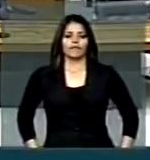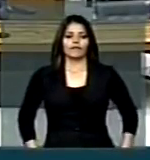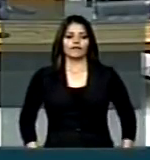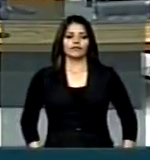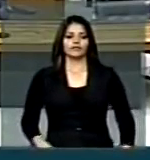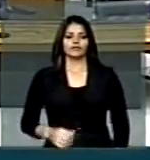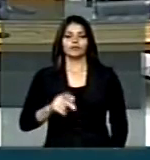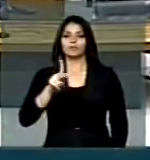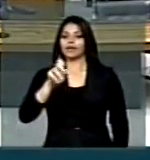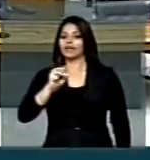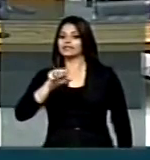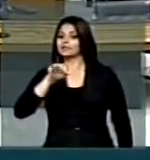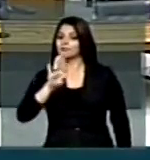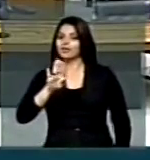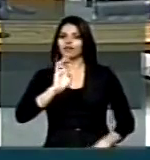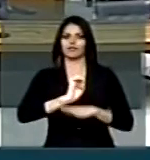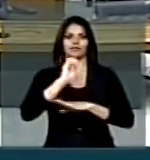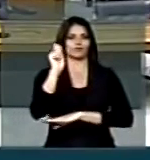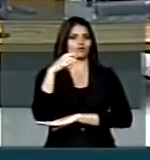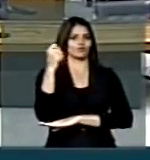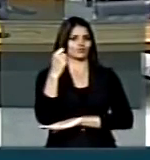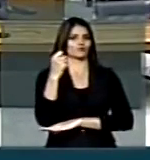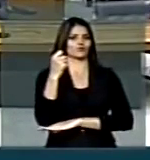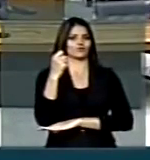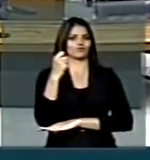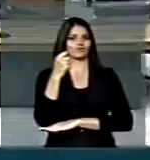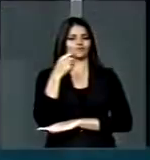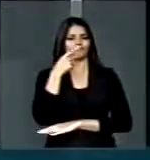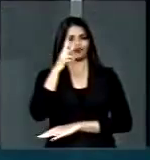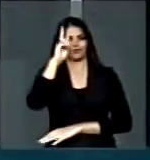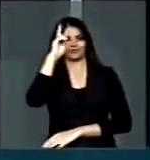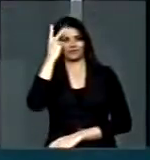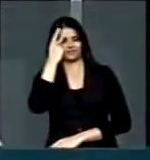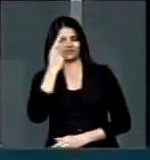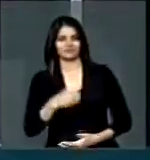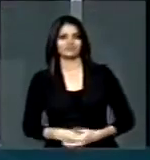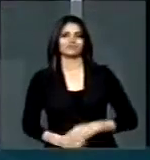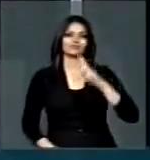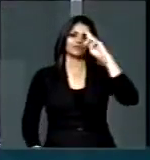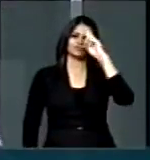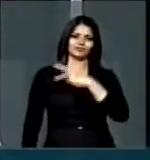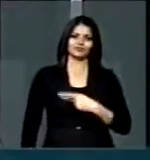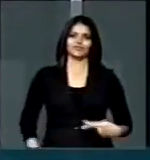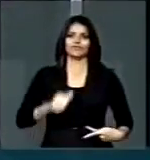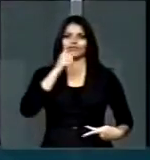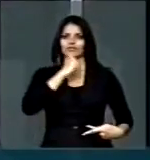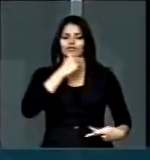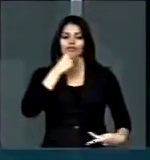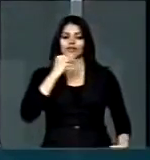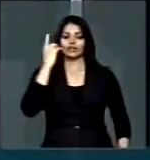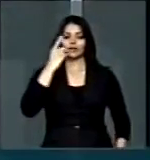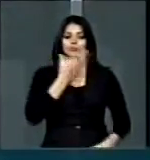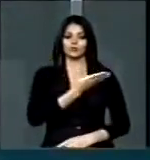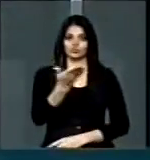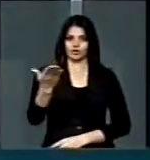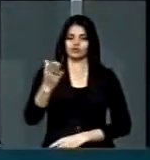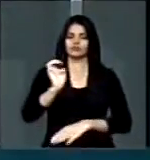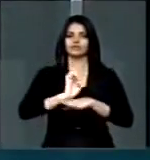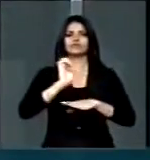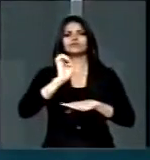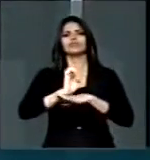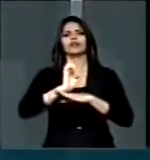PSB Rio Grande do Sul, presidente. Senhor presidente, senhoras e senhores deputados, o Estado